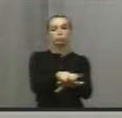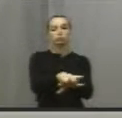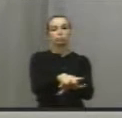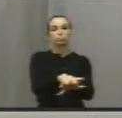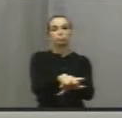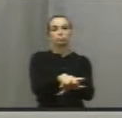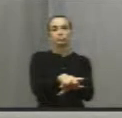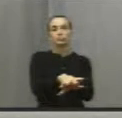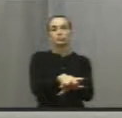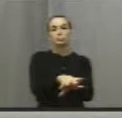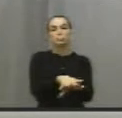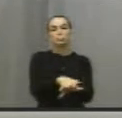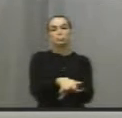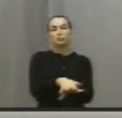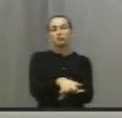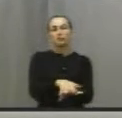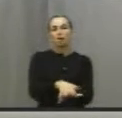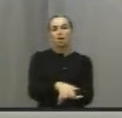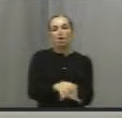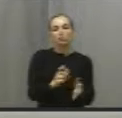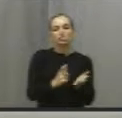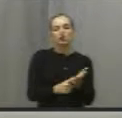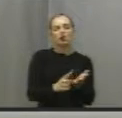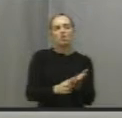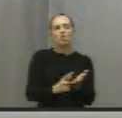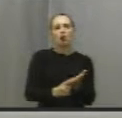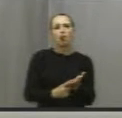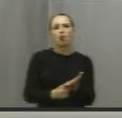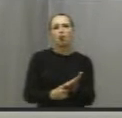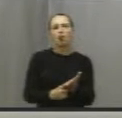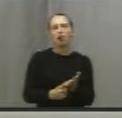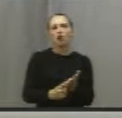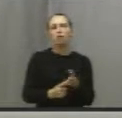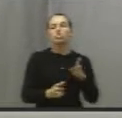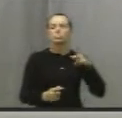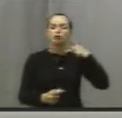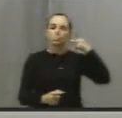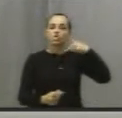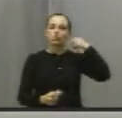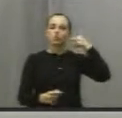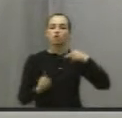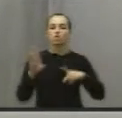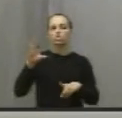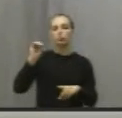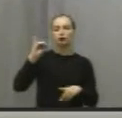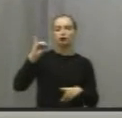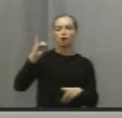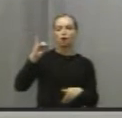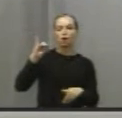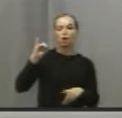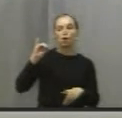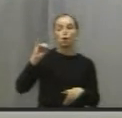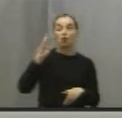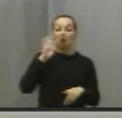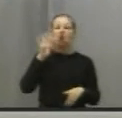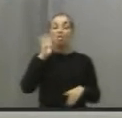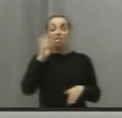Põe um pouquinho, põe aquela parte da poça d'água, aí, para aí, mas aí viu o vereador Boi, aí é muito legal para fazer sapateado, olha que bonito lá.